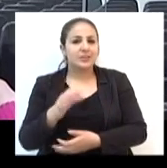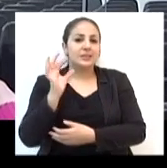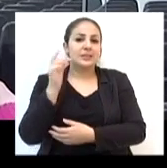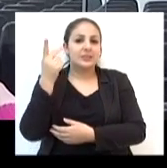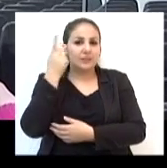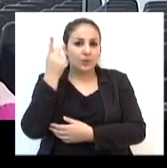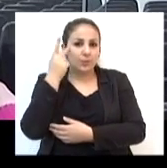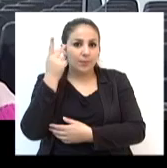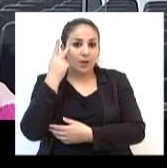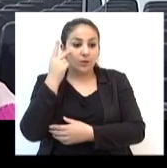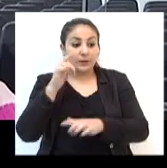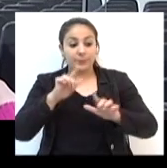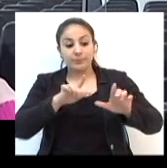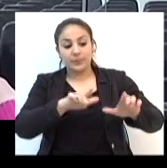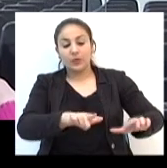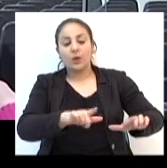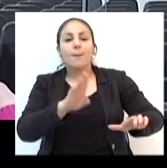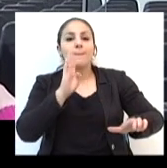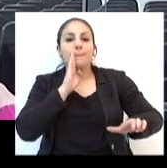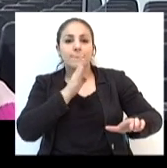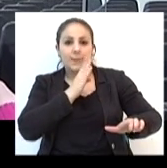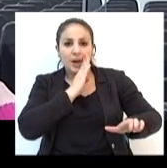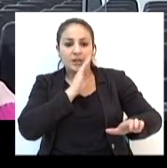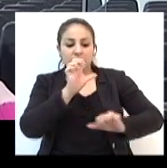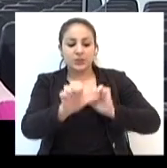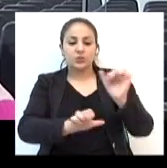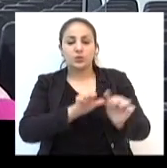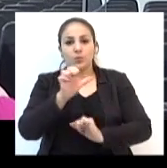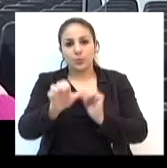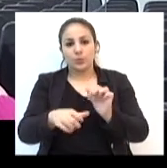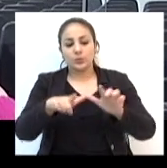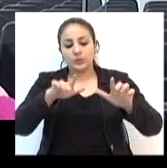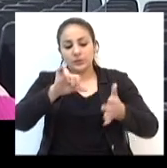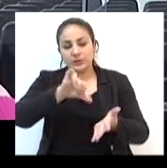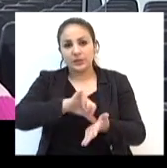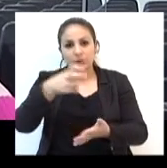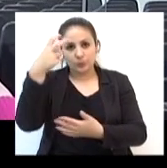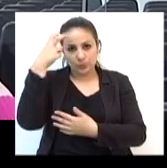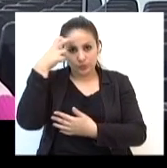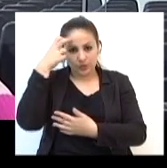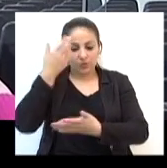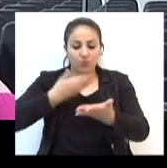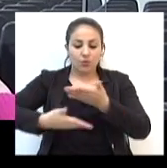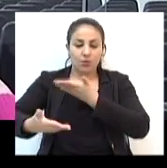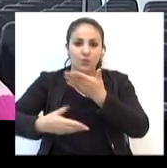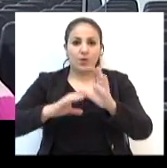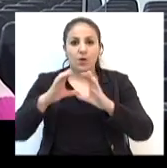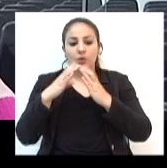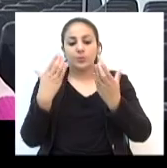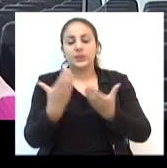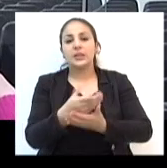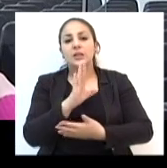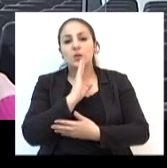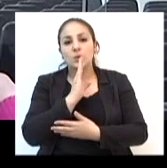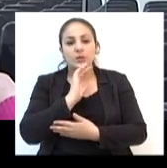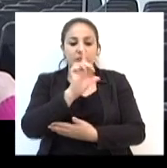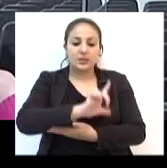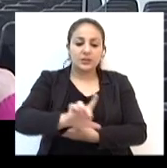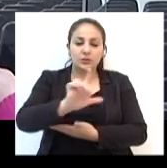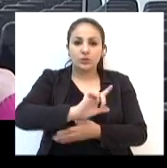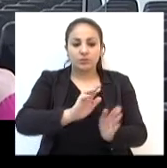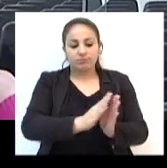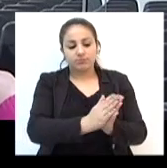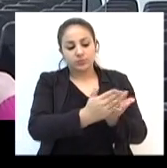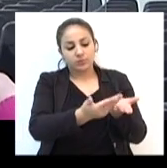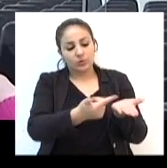transformou um bar num centro cultural na periferia, onde ele envolveu toda a comunidade a conhecer a literatura, a abrir